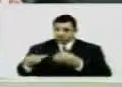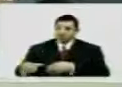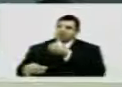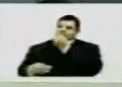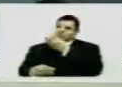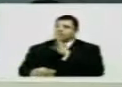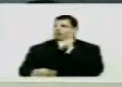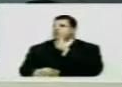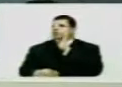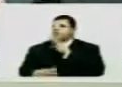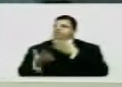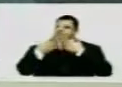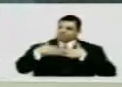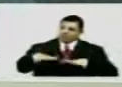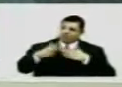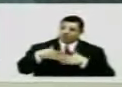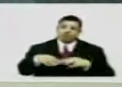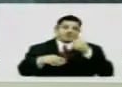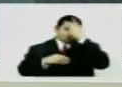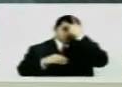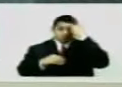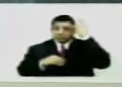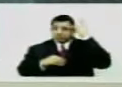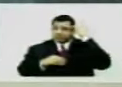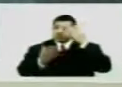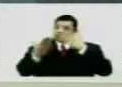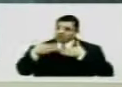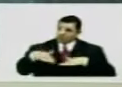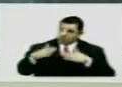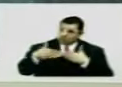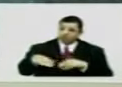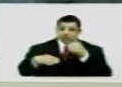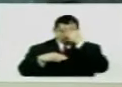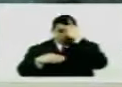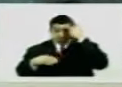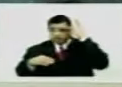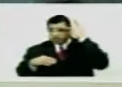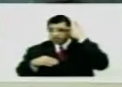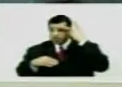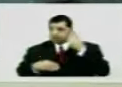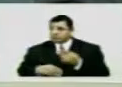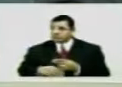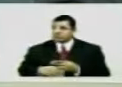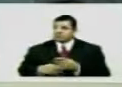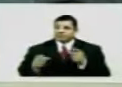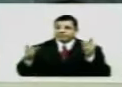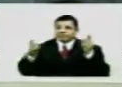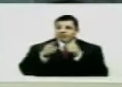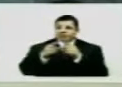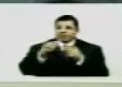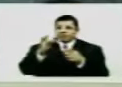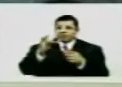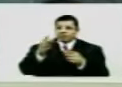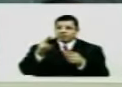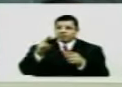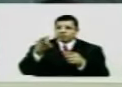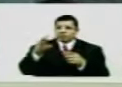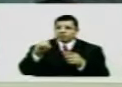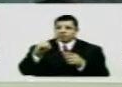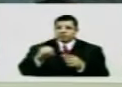eficiente Dá tranquilidade pras pessoas Dá tranquilidade pras pessoas No pequeno furto